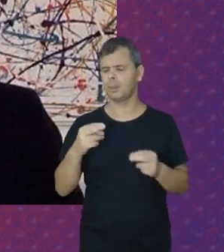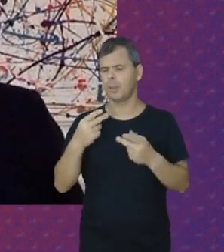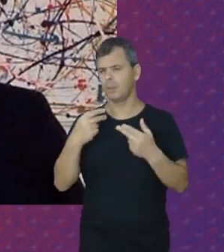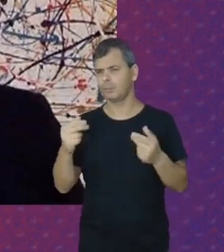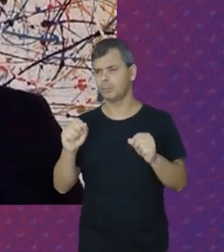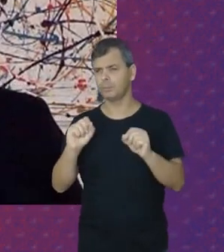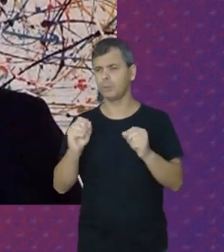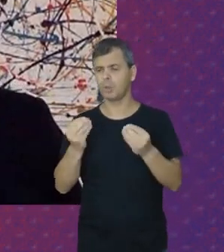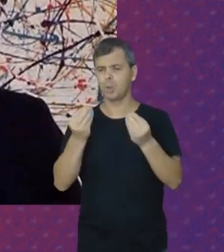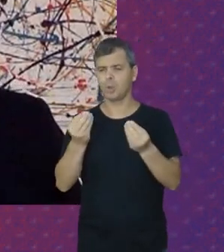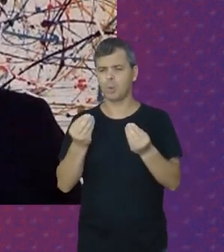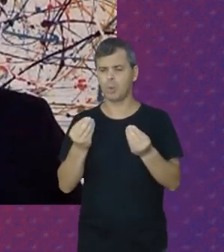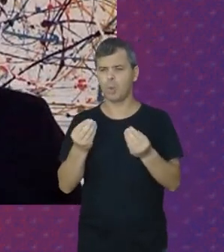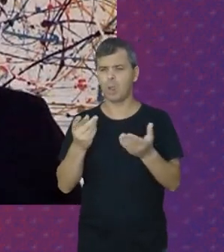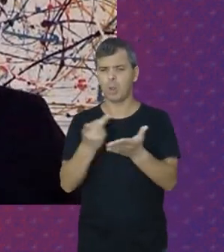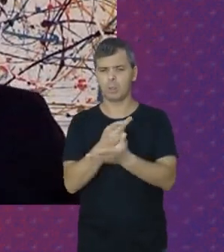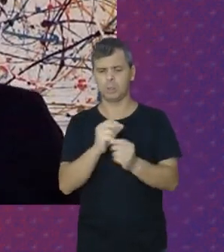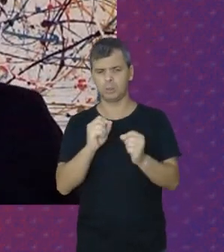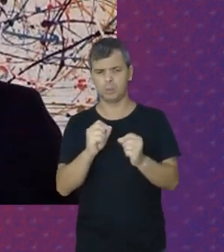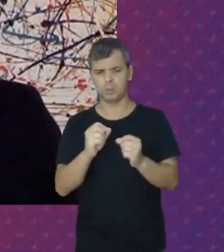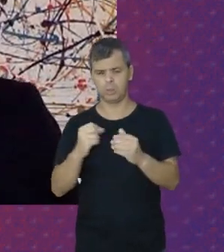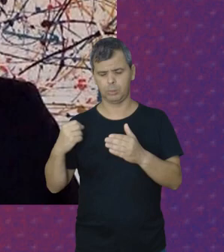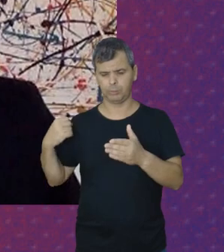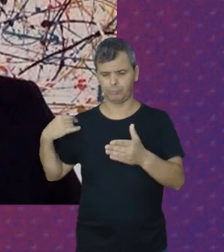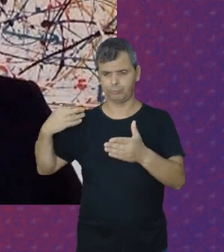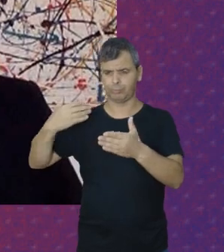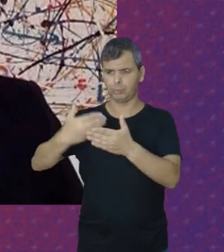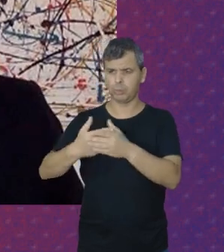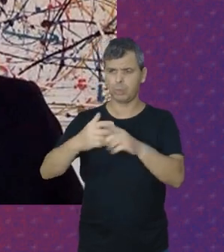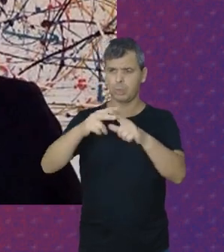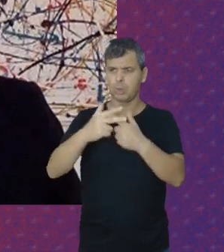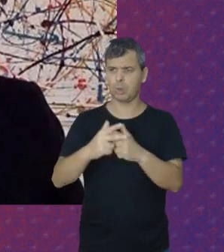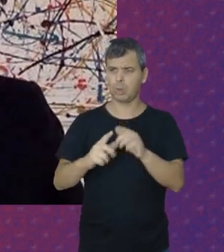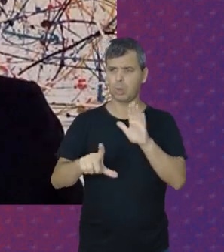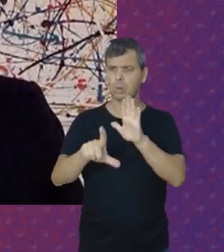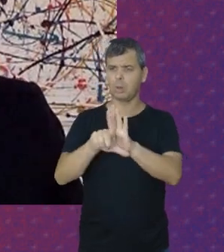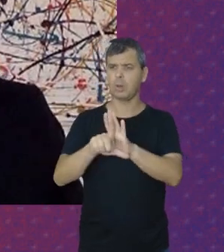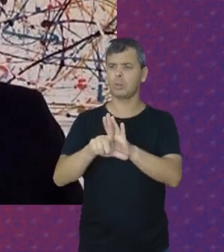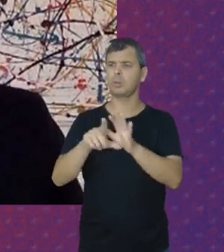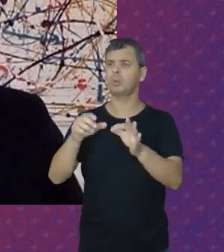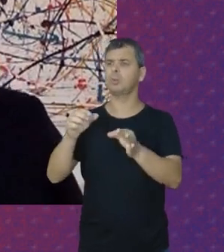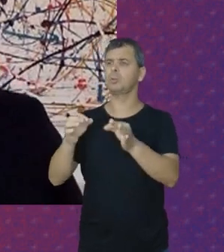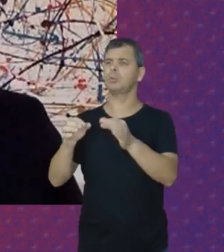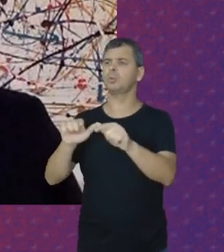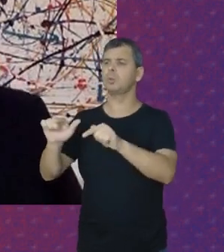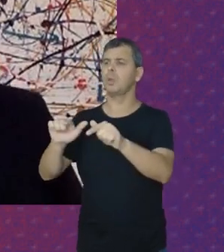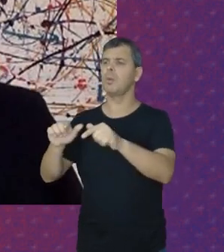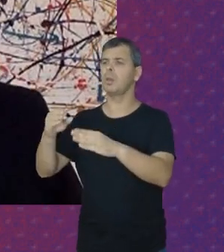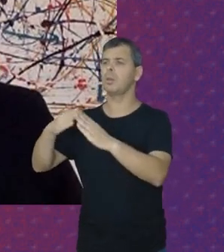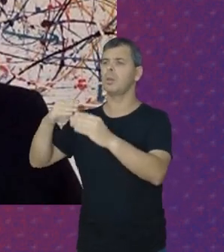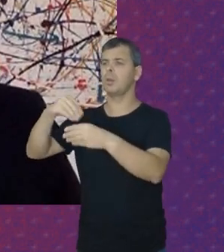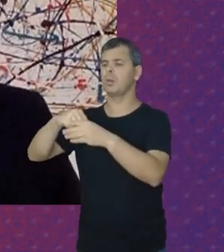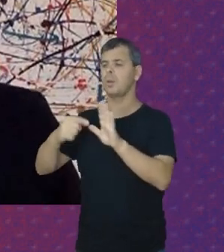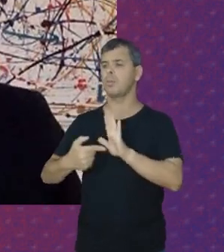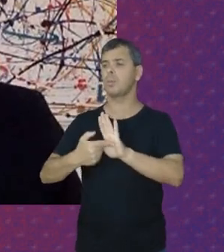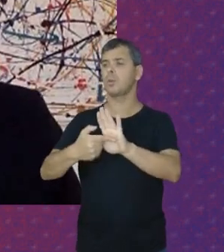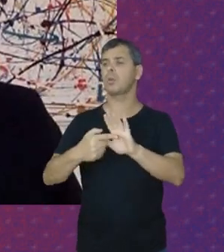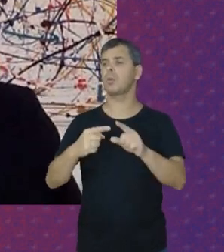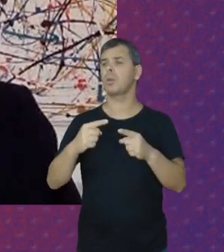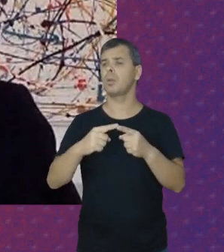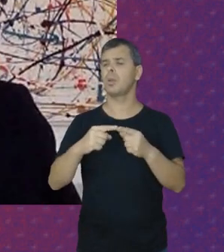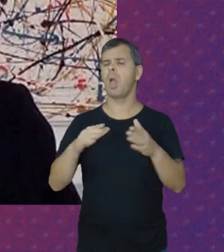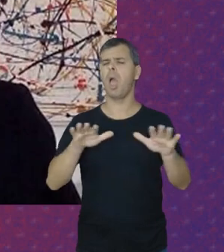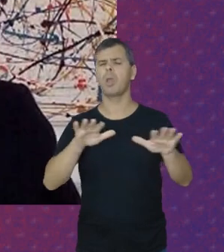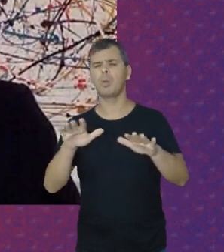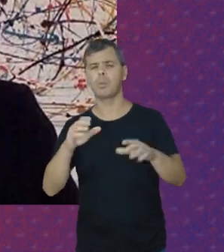Sobre como Se deu O processo Histórico De regulação Jurídica Do trabalho Doméstico Eu quero Destacar aqui Alguns